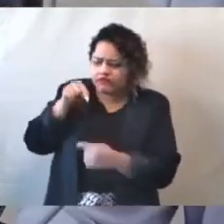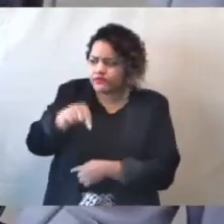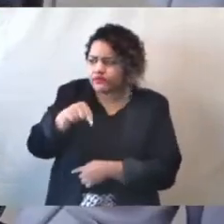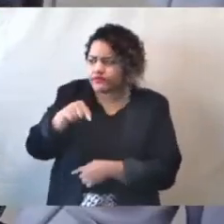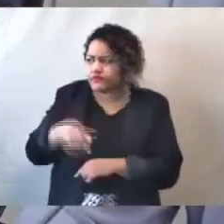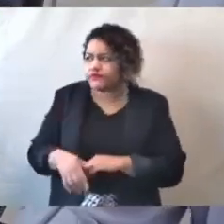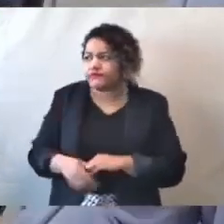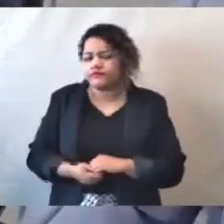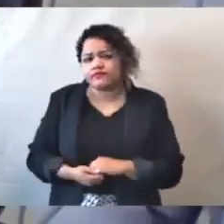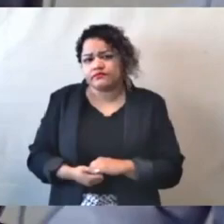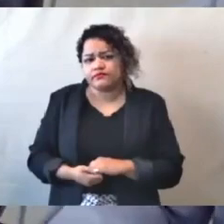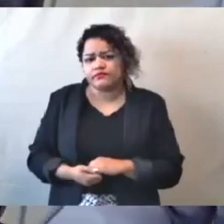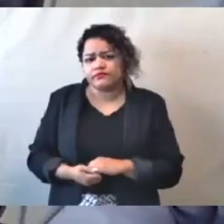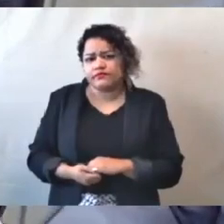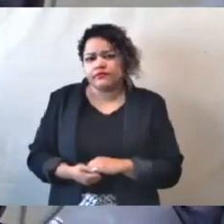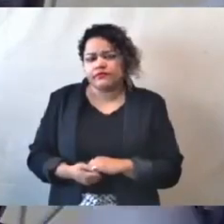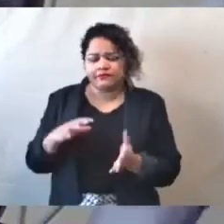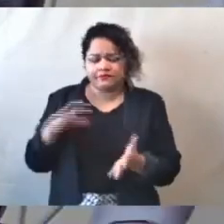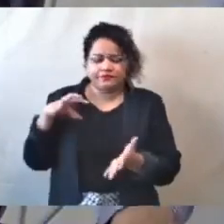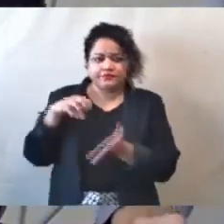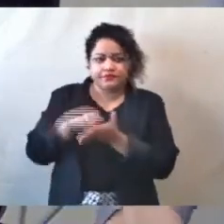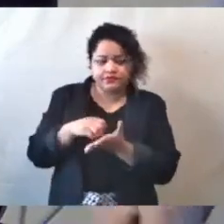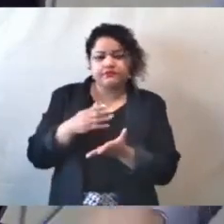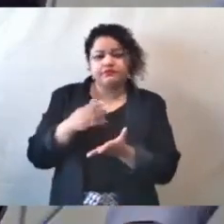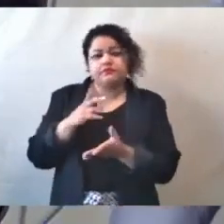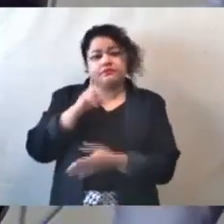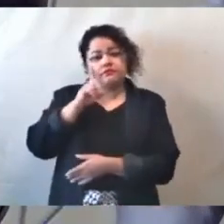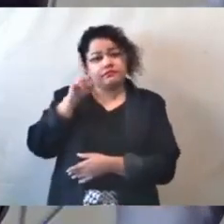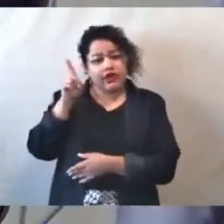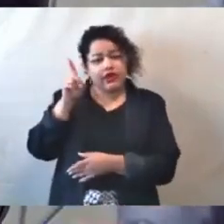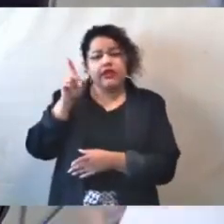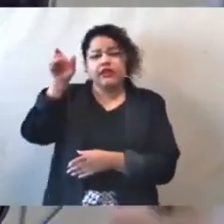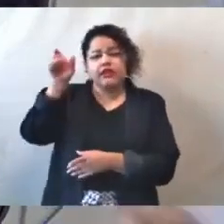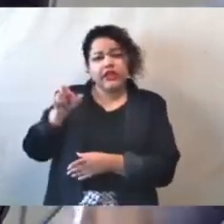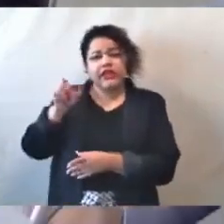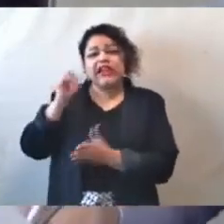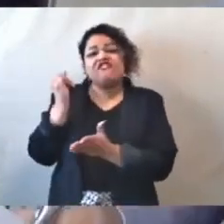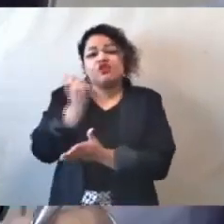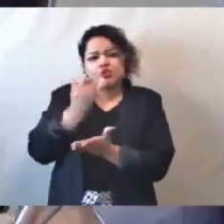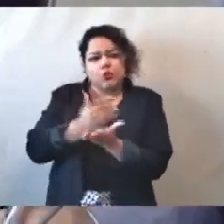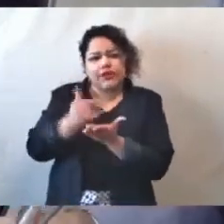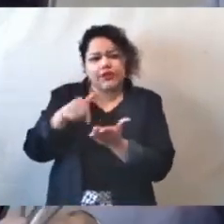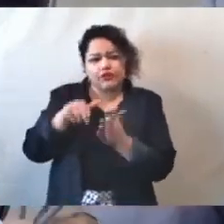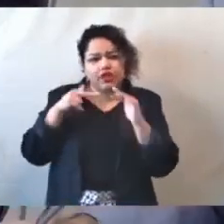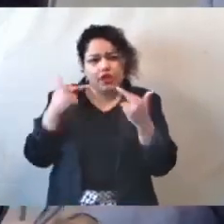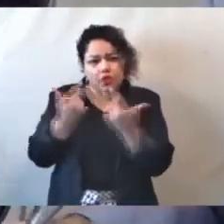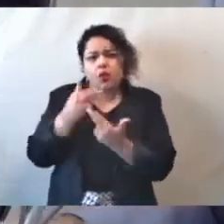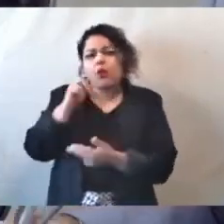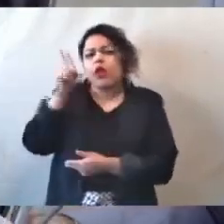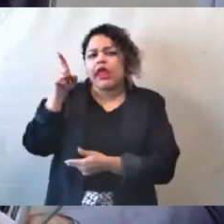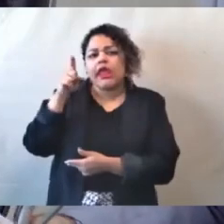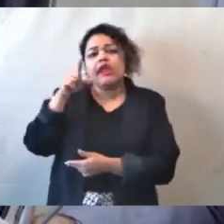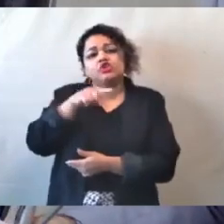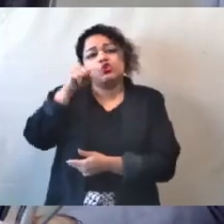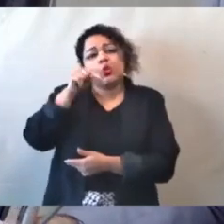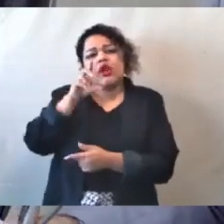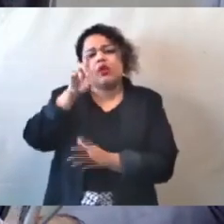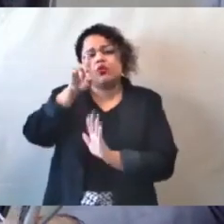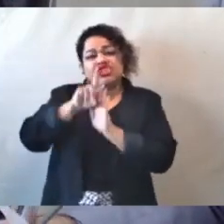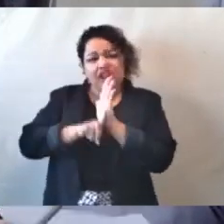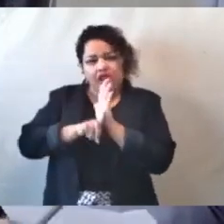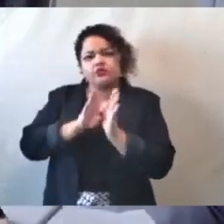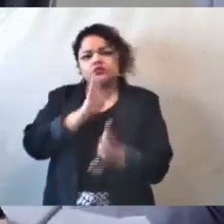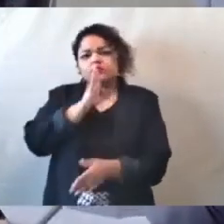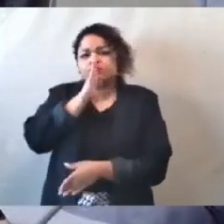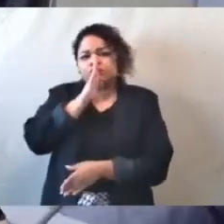Eu faço o registro de que, conforme informado no início dessa reunião, o investigado optou pela faculdade legal de permanecer em